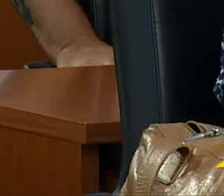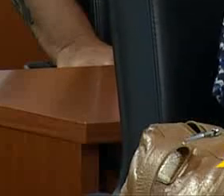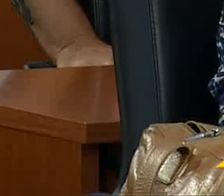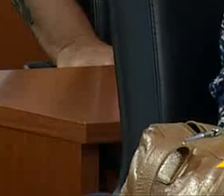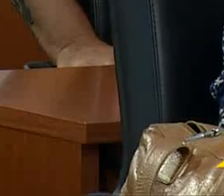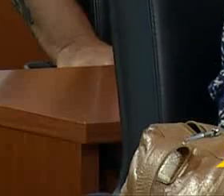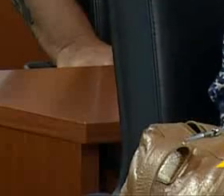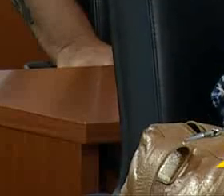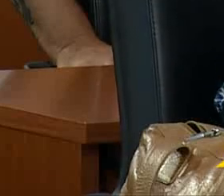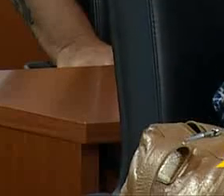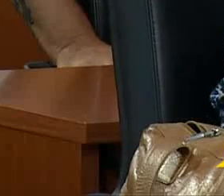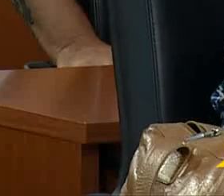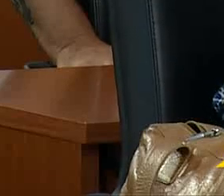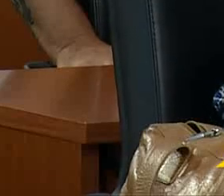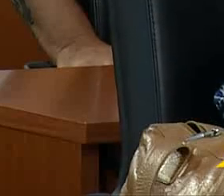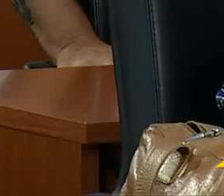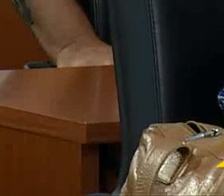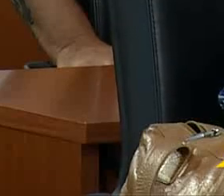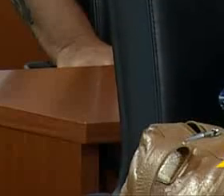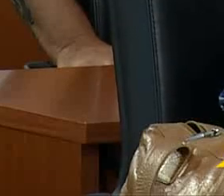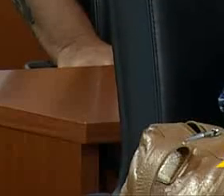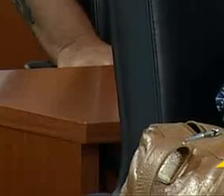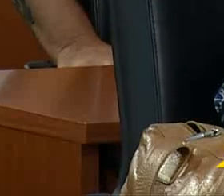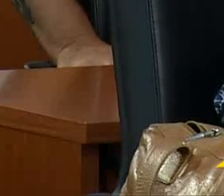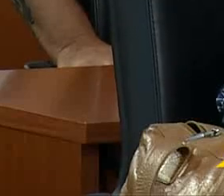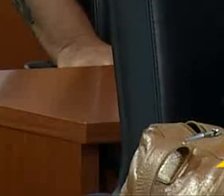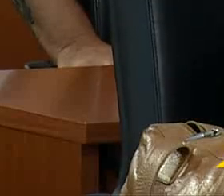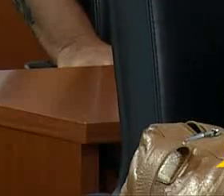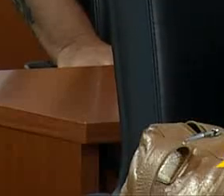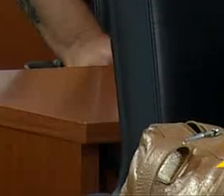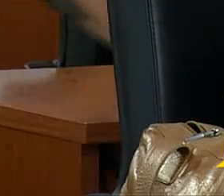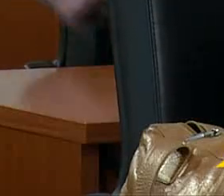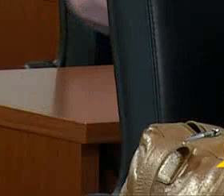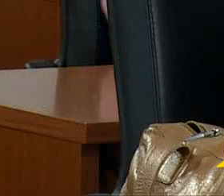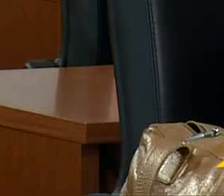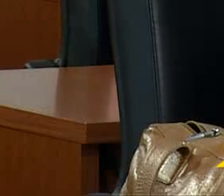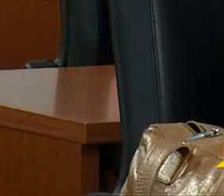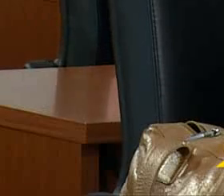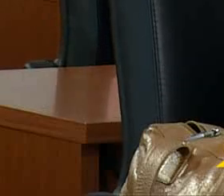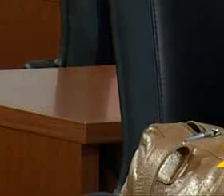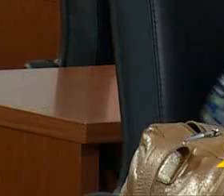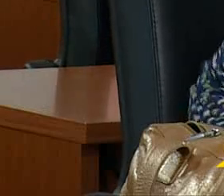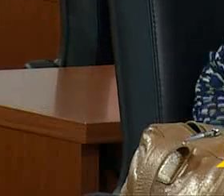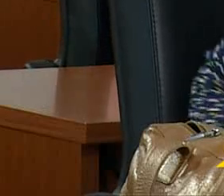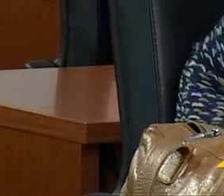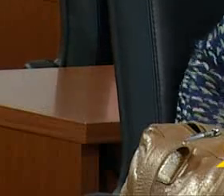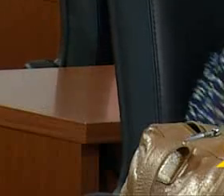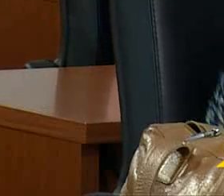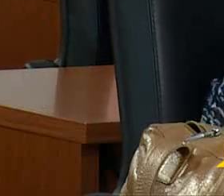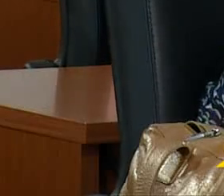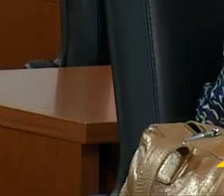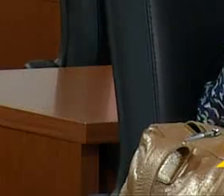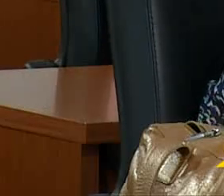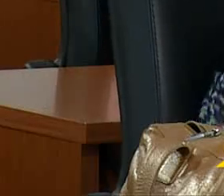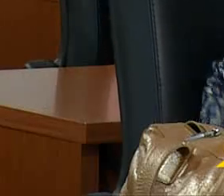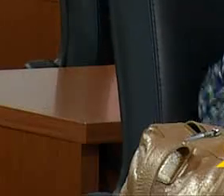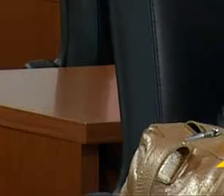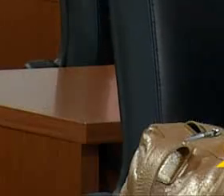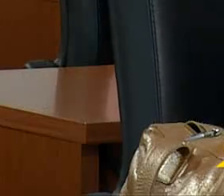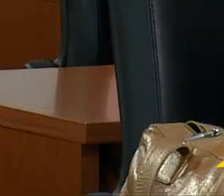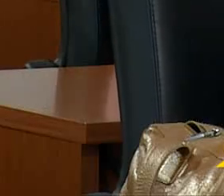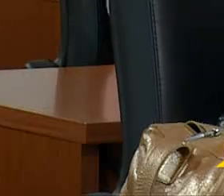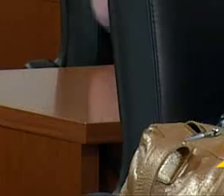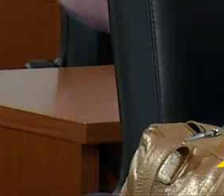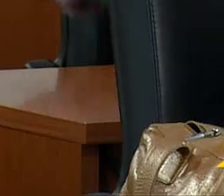fiscalizando. Porque, senão, depois a gente começa... E eu cito o exemplo do que eu falava agora da área da educação, que a